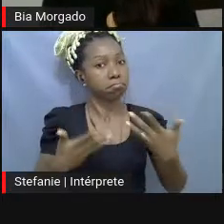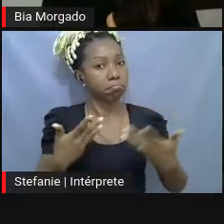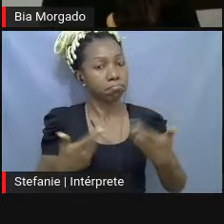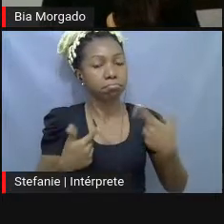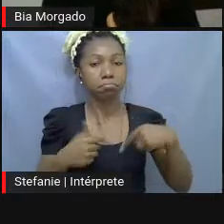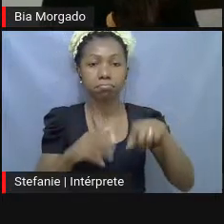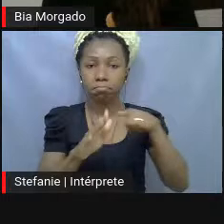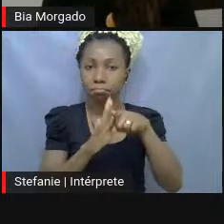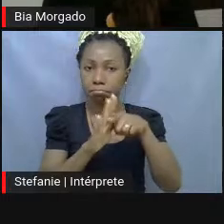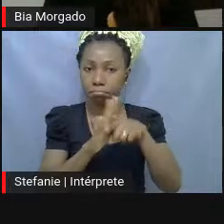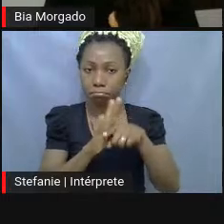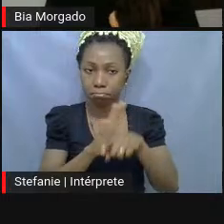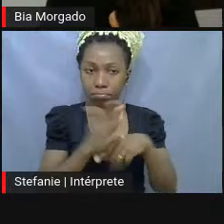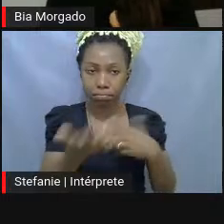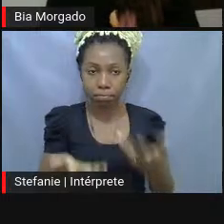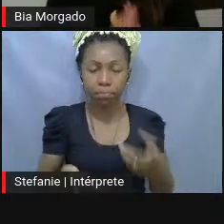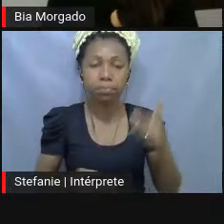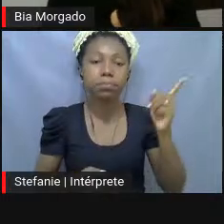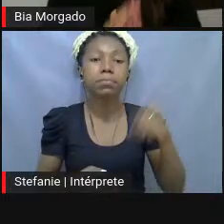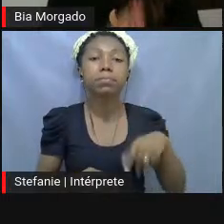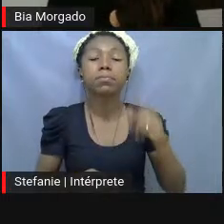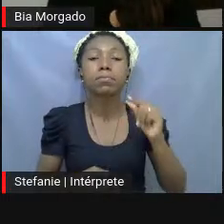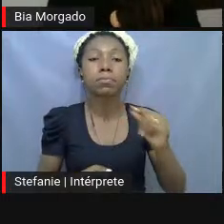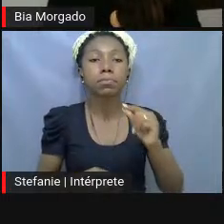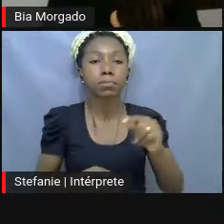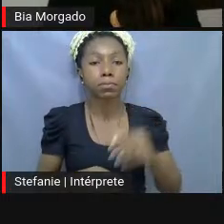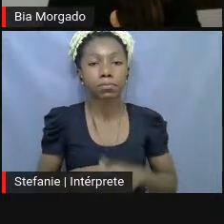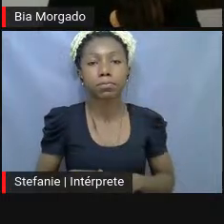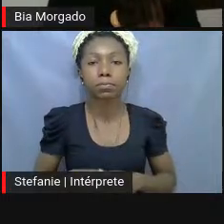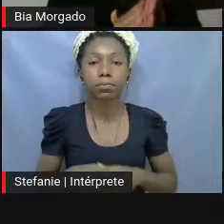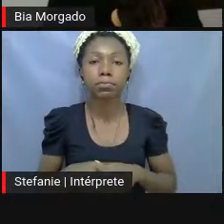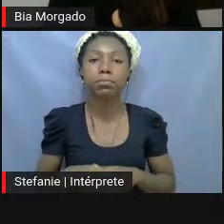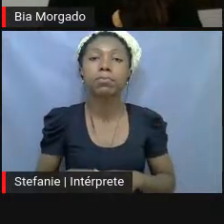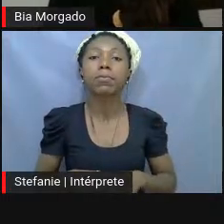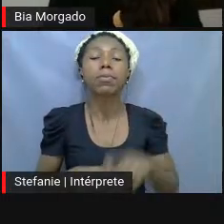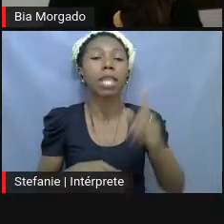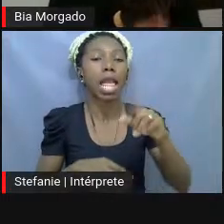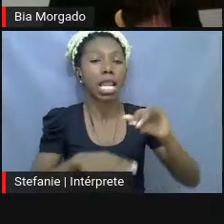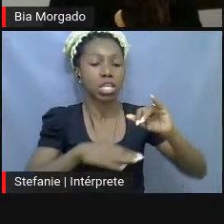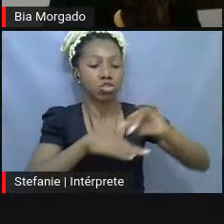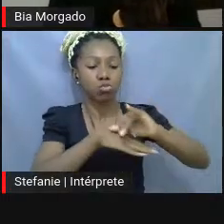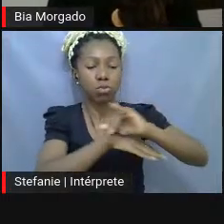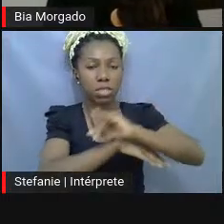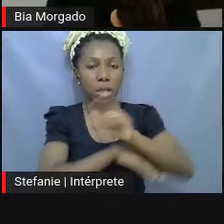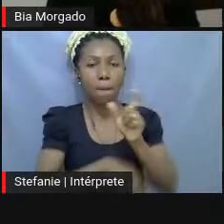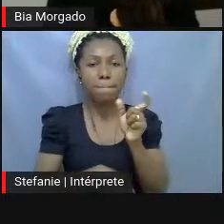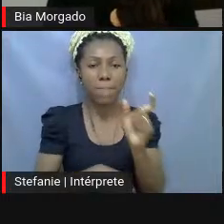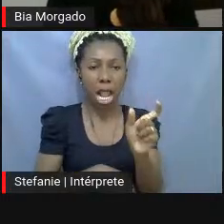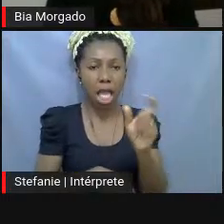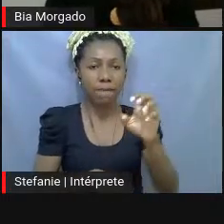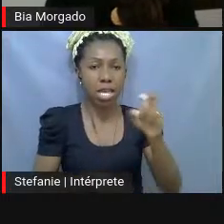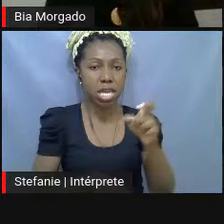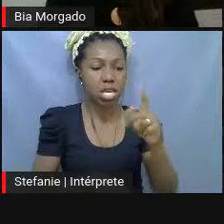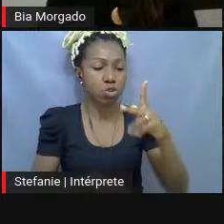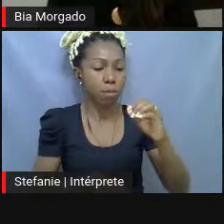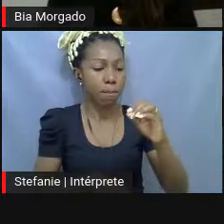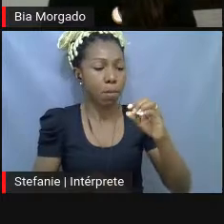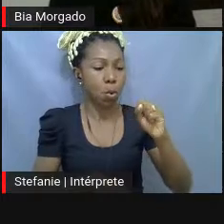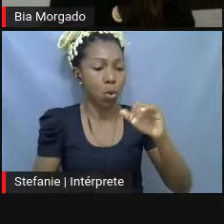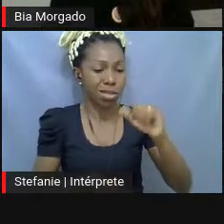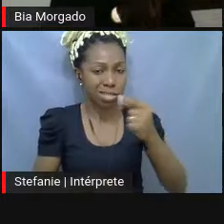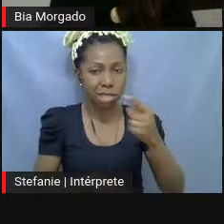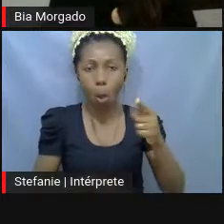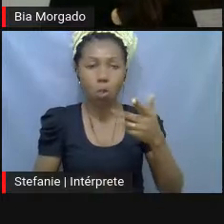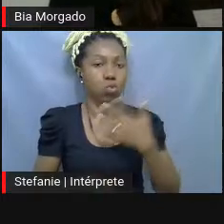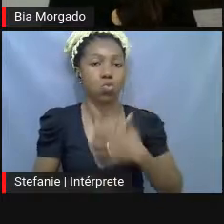pesquisar, que era recusar, nesse termo, exposição, e ele preferia chamar nesses